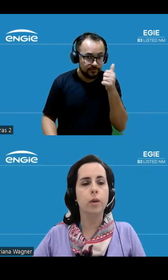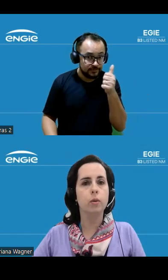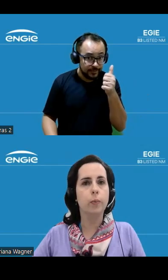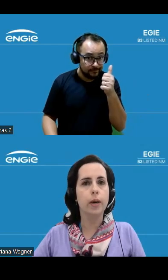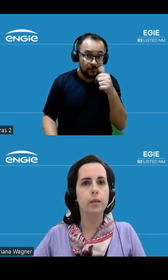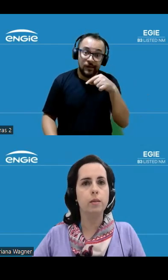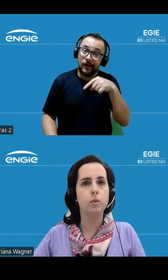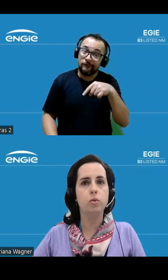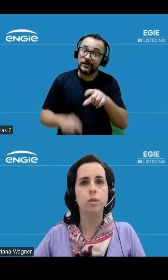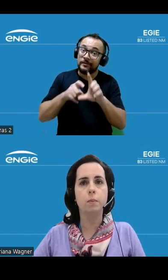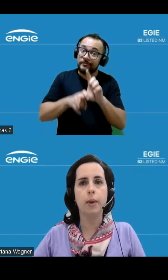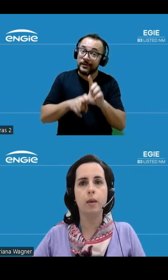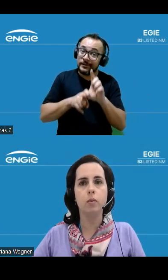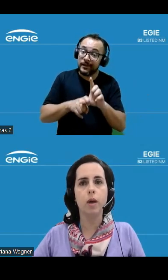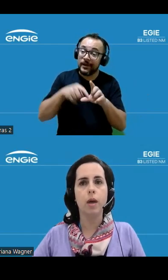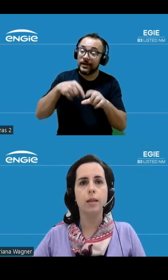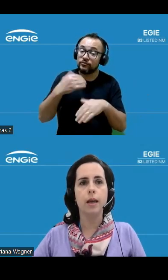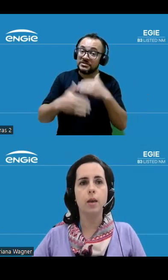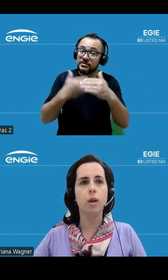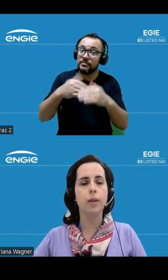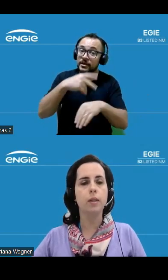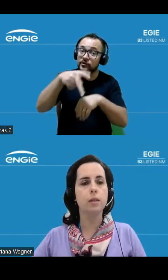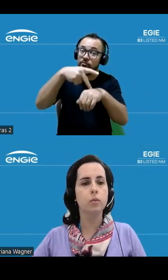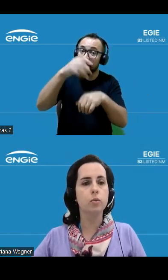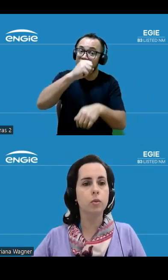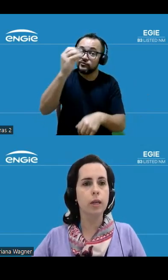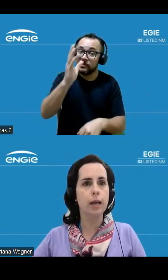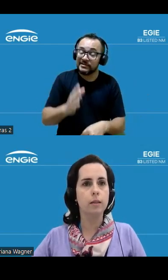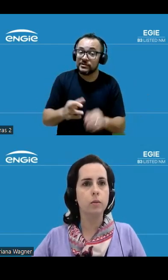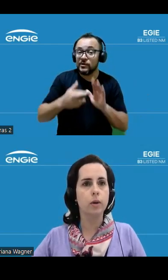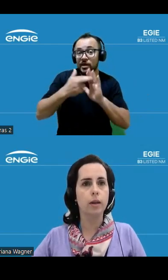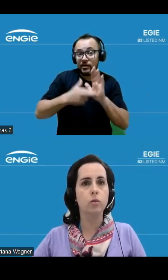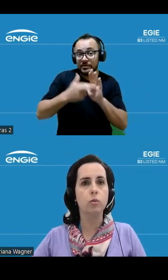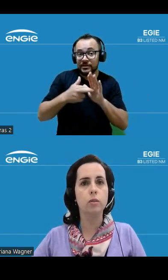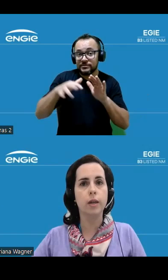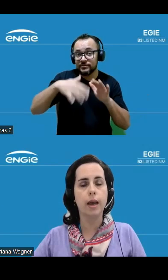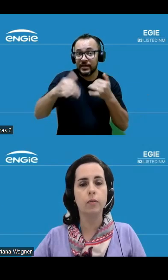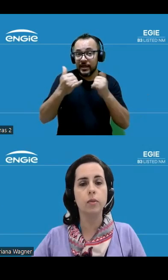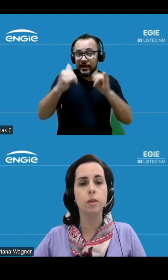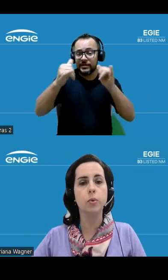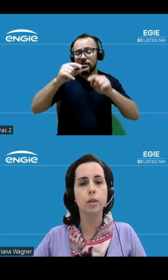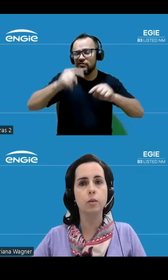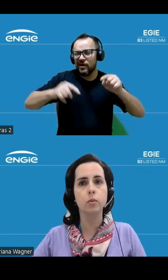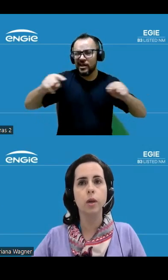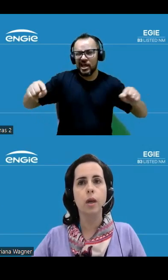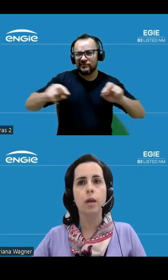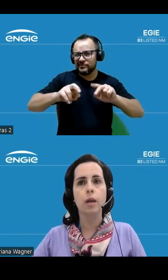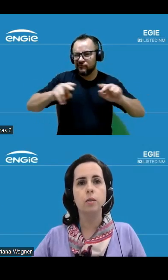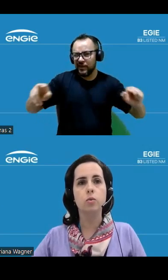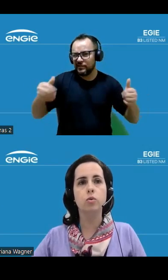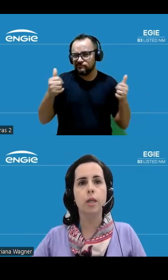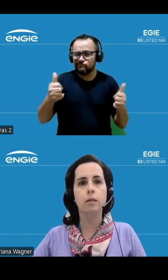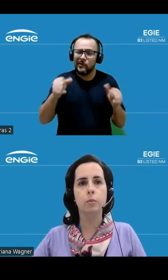econômica do país, do desempenho e da regulamentação do setor elétrico, além de outras variáveis e, portanto, estão